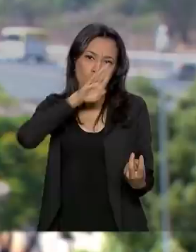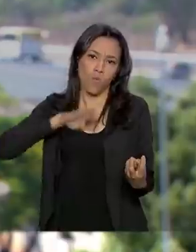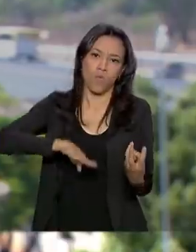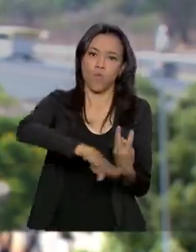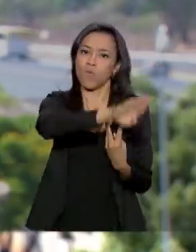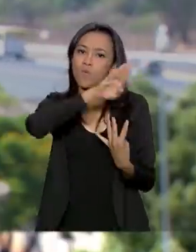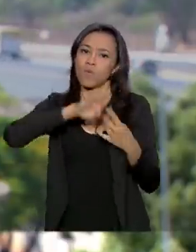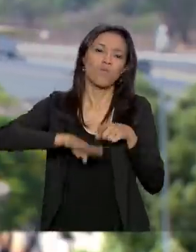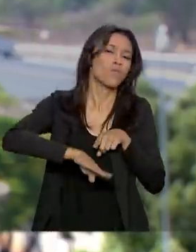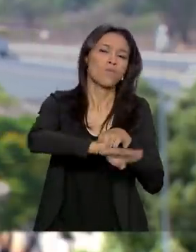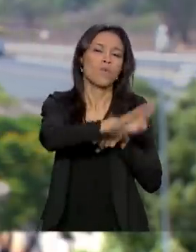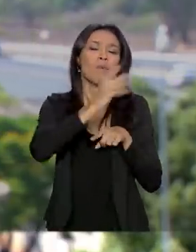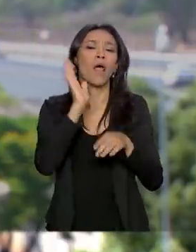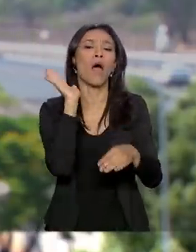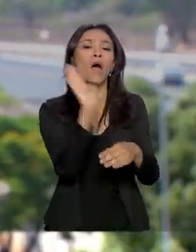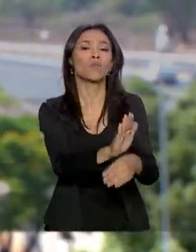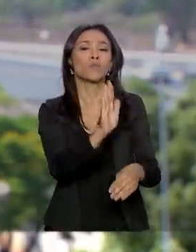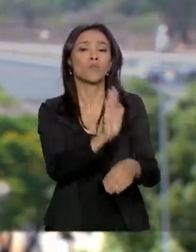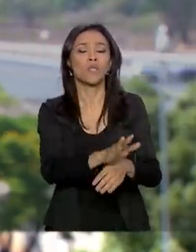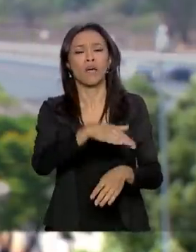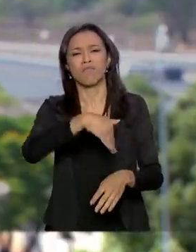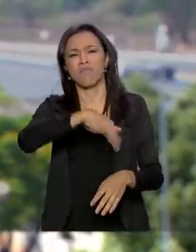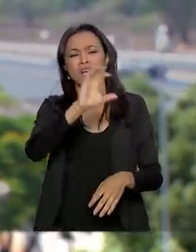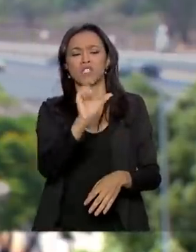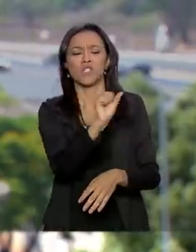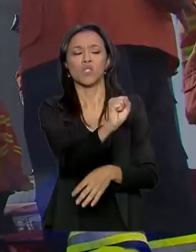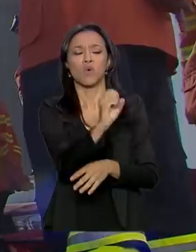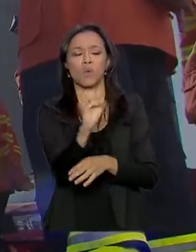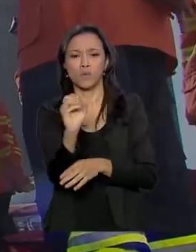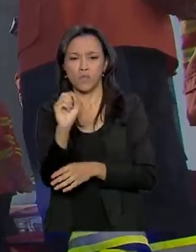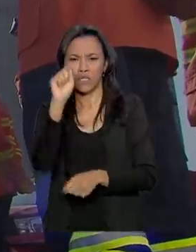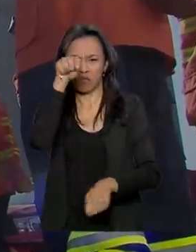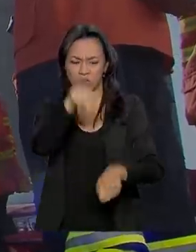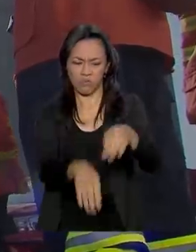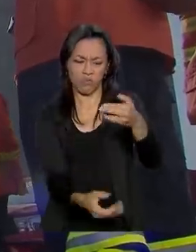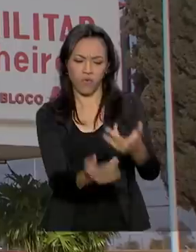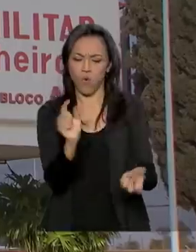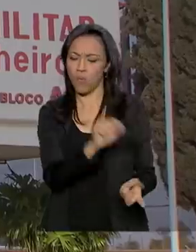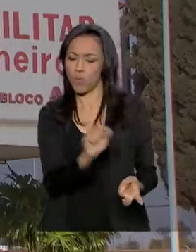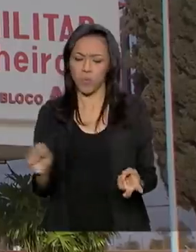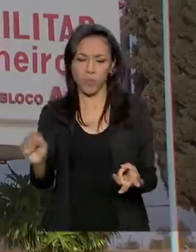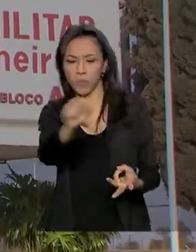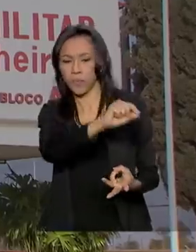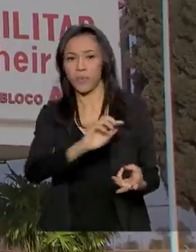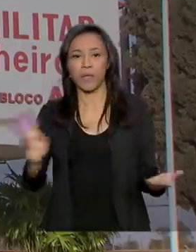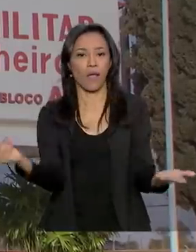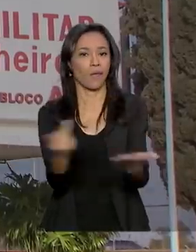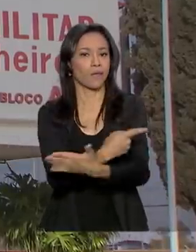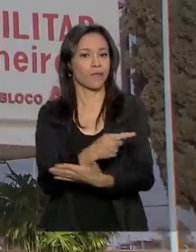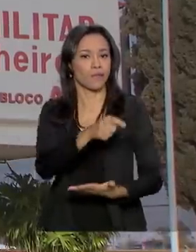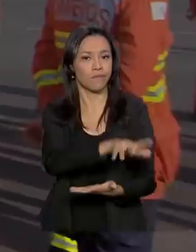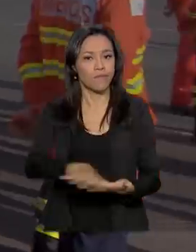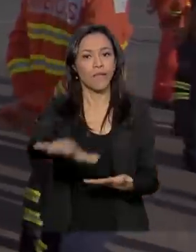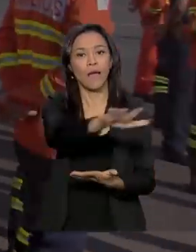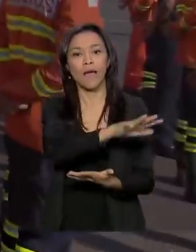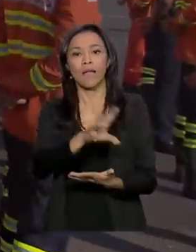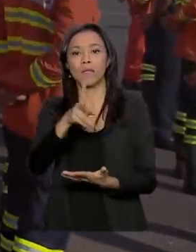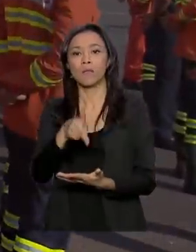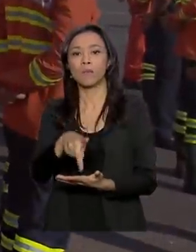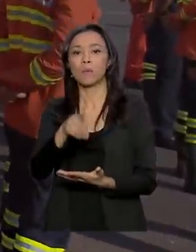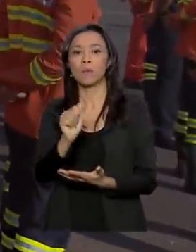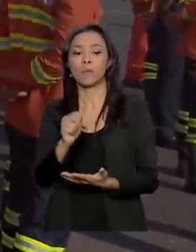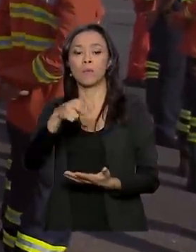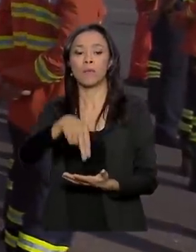para ajudar no combate aos mais de 800 focos de incêndios que atingem essa região do Pantanal. Antes da